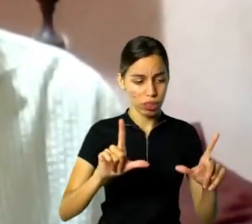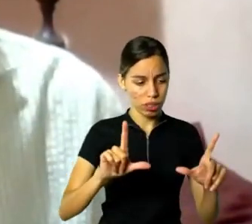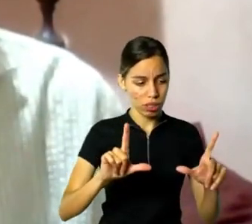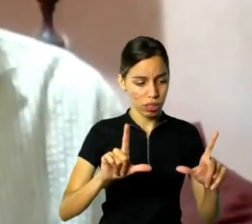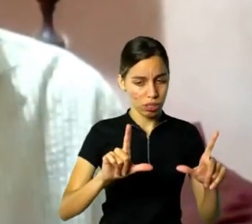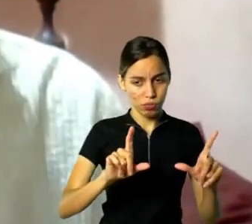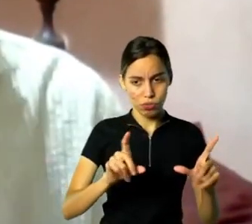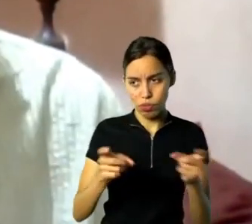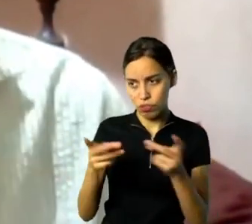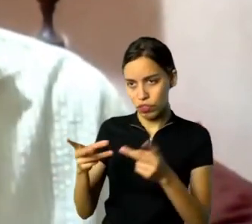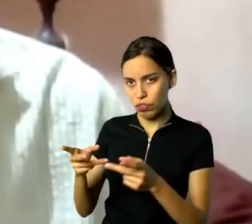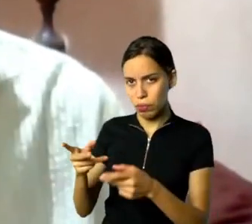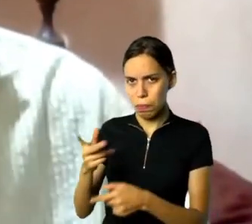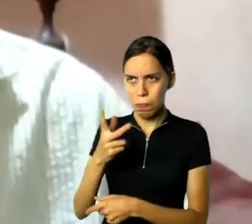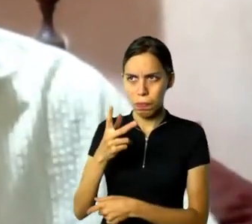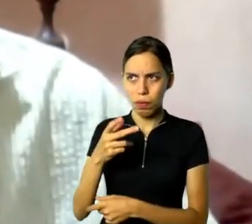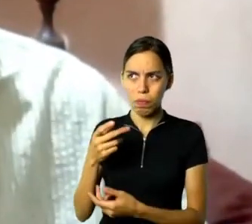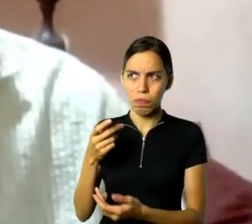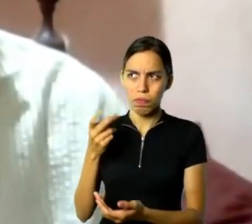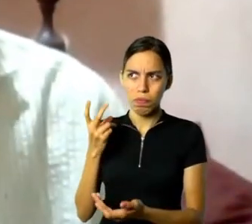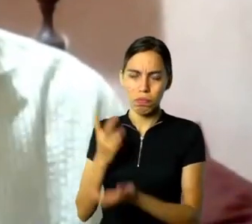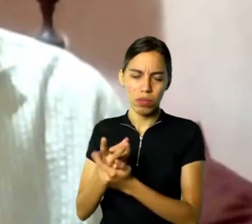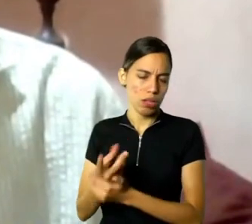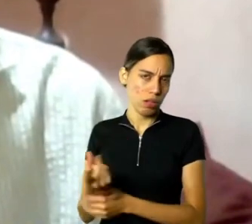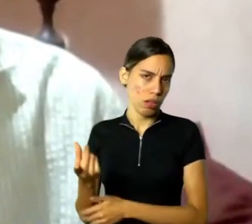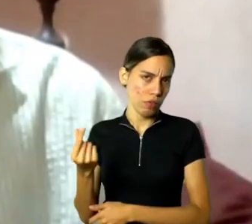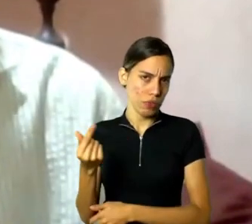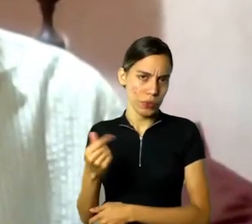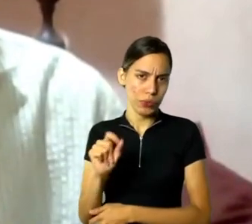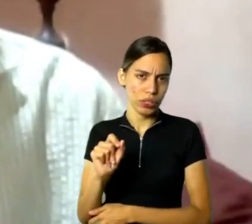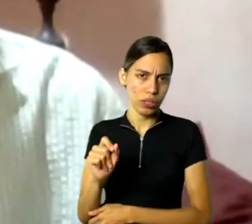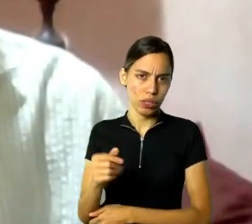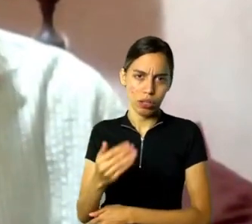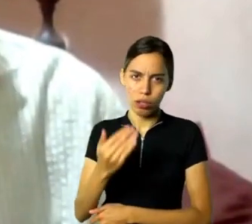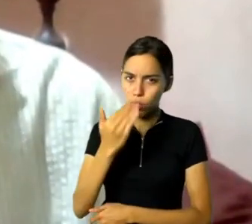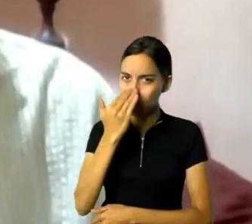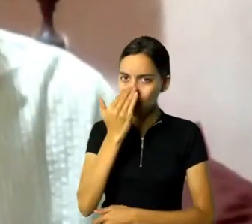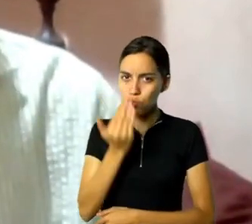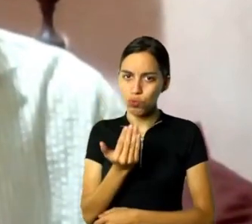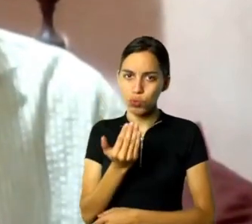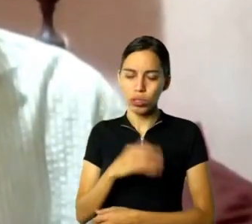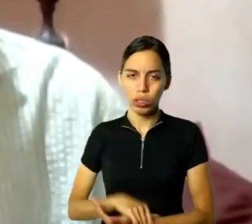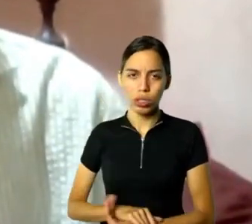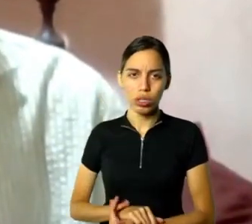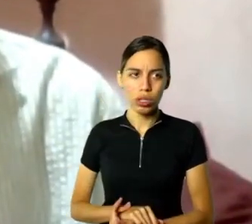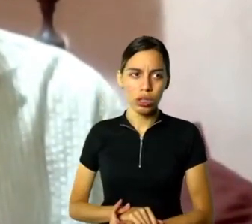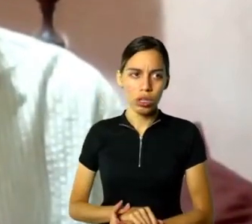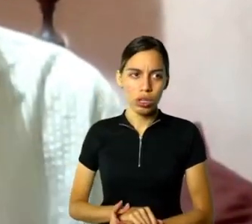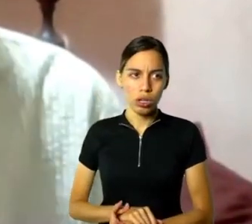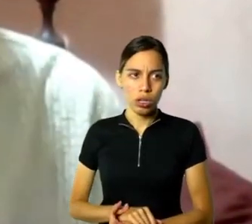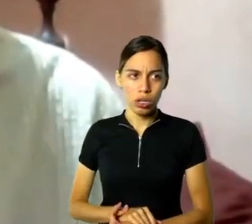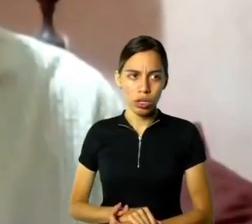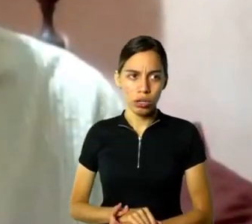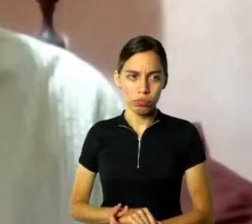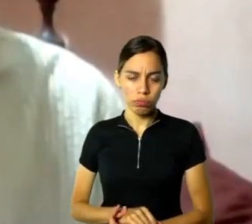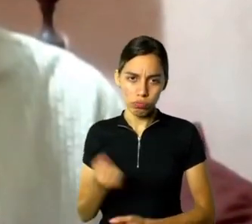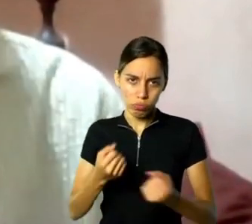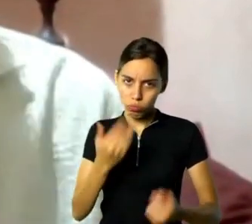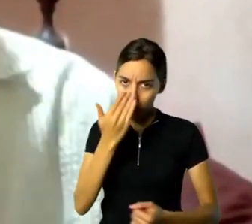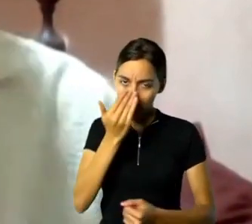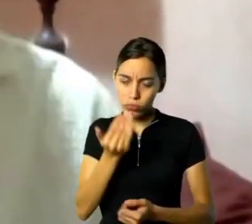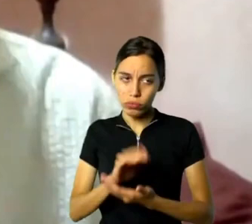60, no início dos anos 60, já era uma coisa que tinha um valor razoável. Então, é assim,